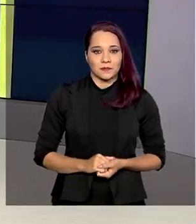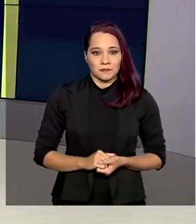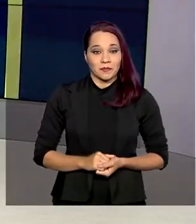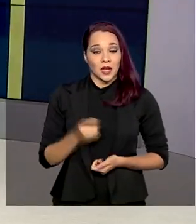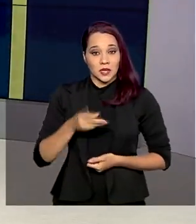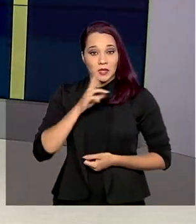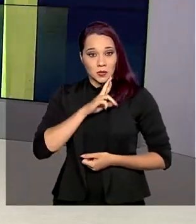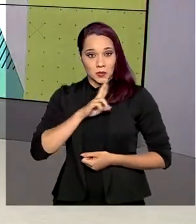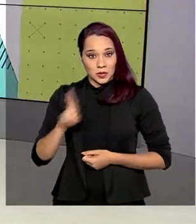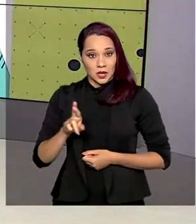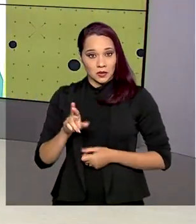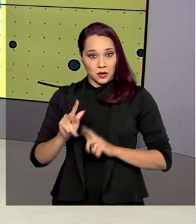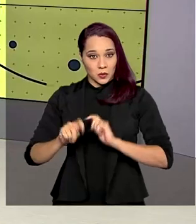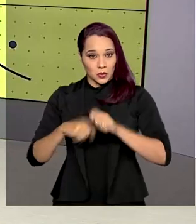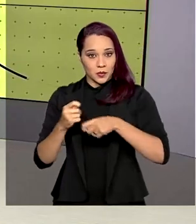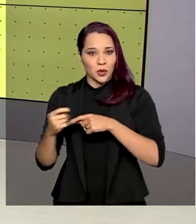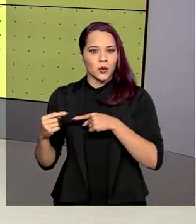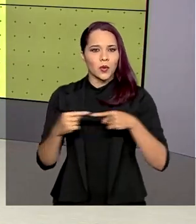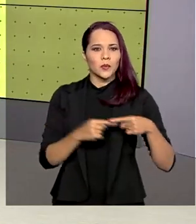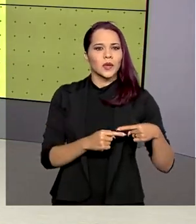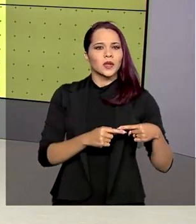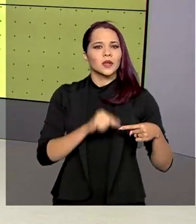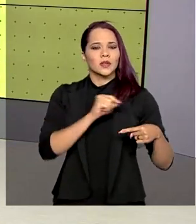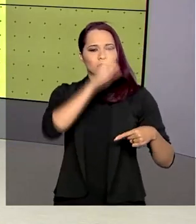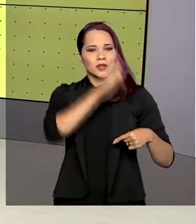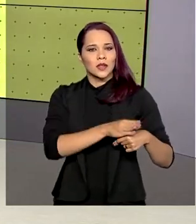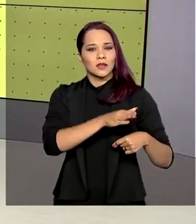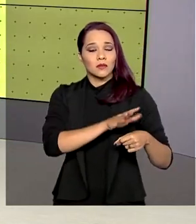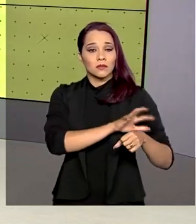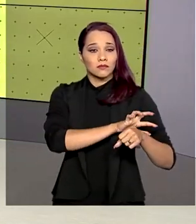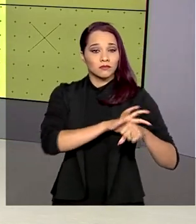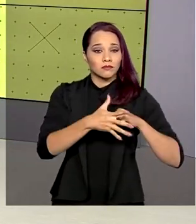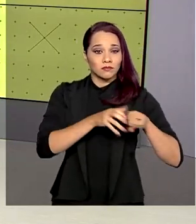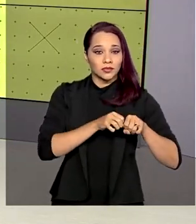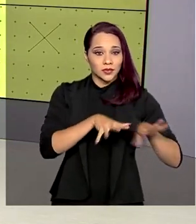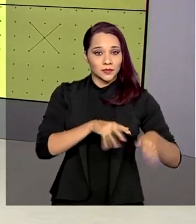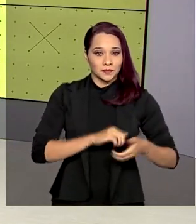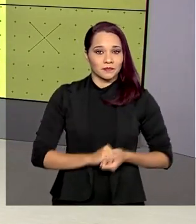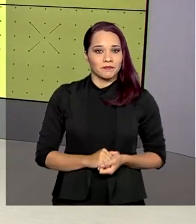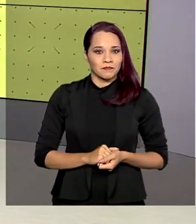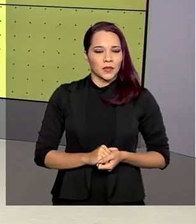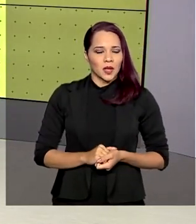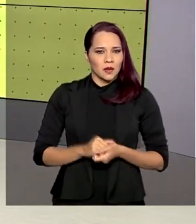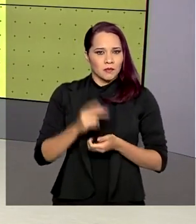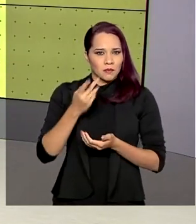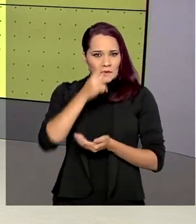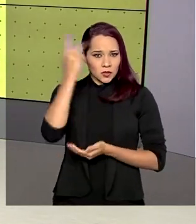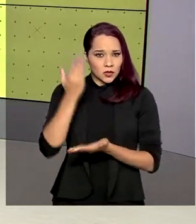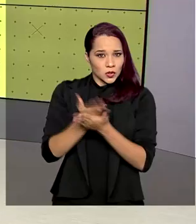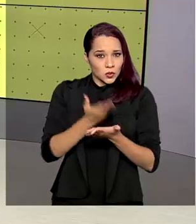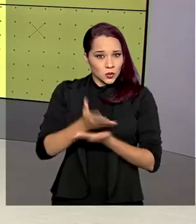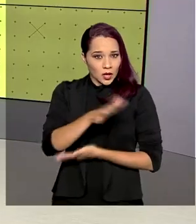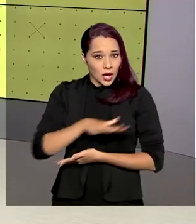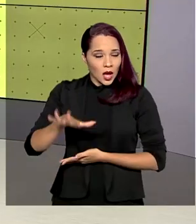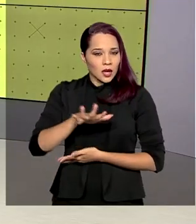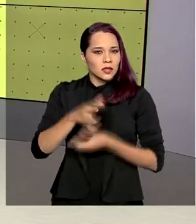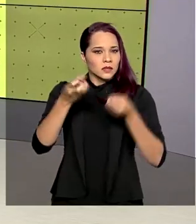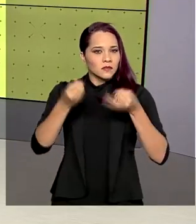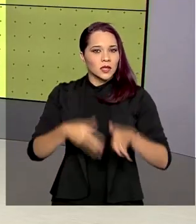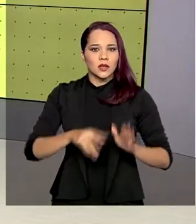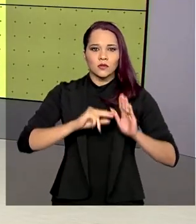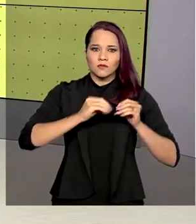resultados da nossa economia têm relação direta com a pandemia do novo coronavírus. Especialistas alertam que os